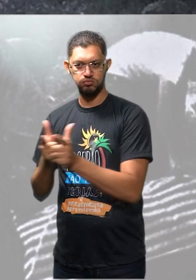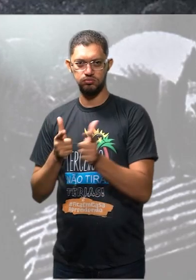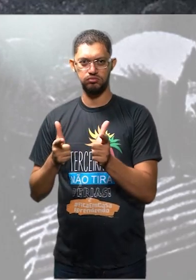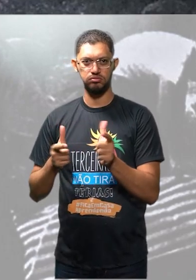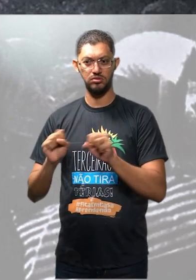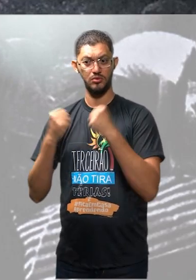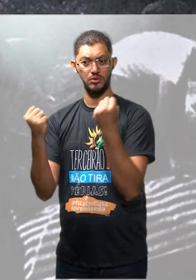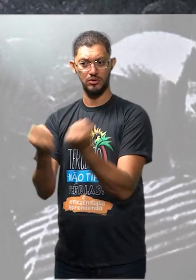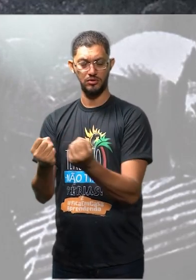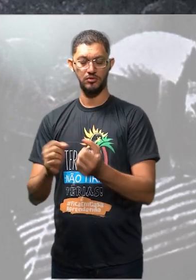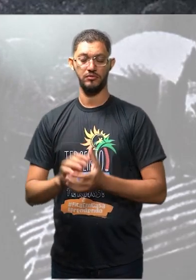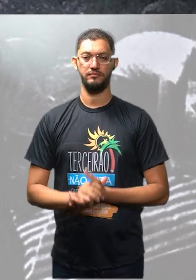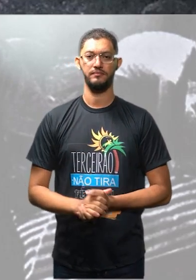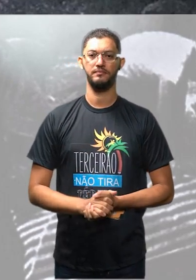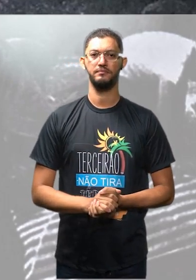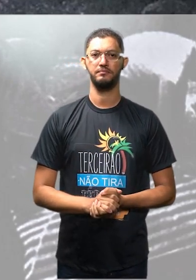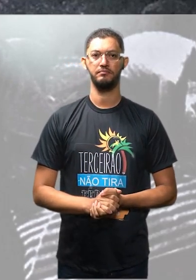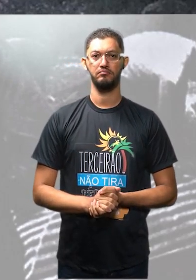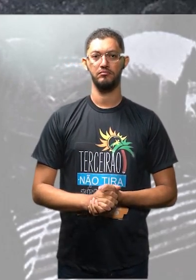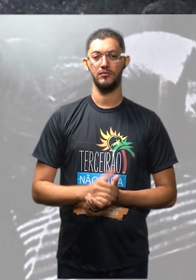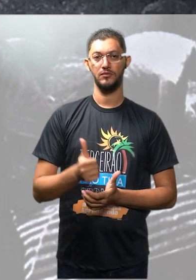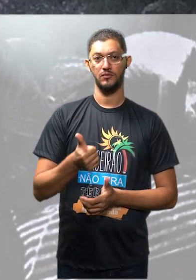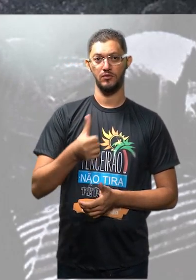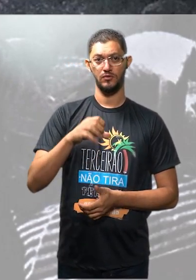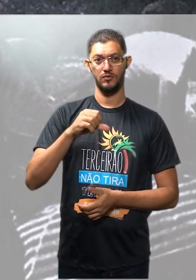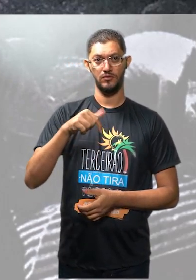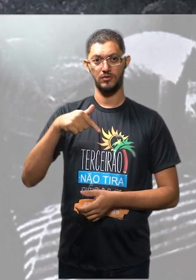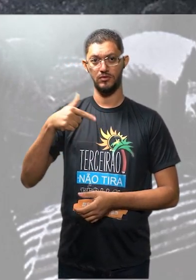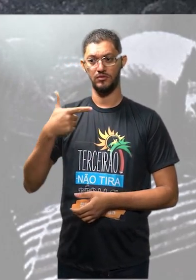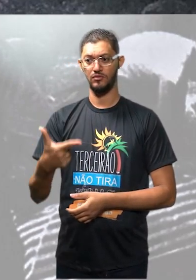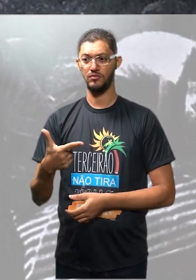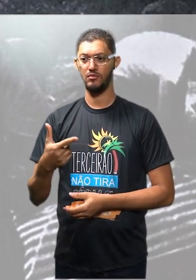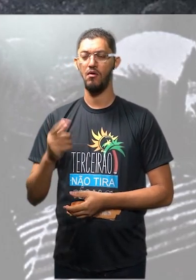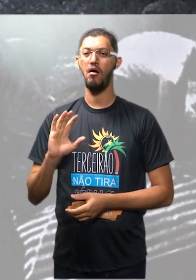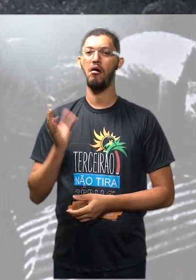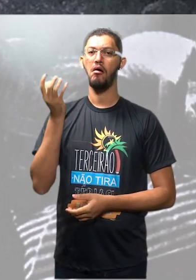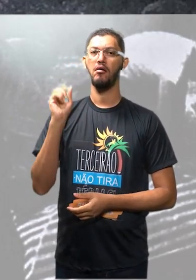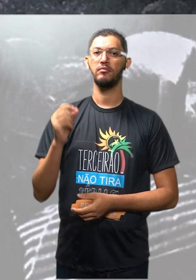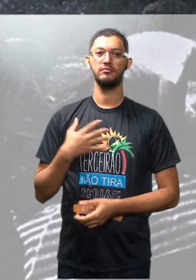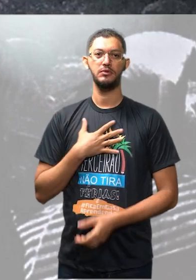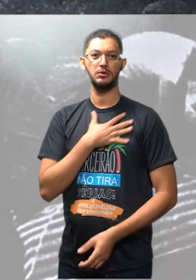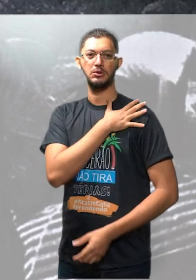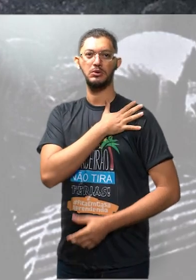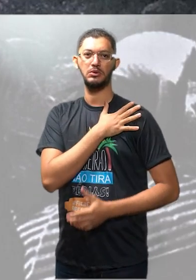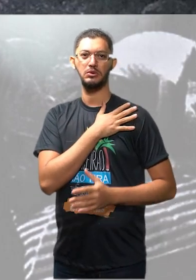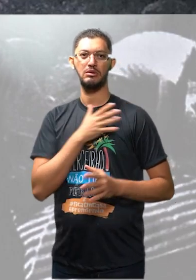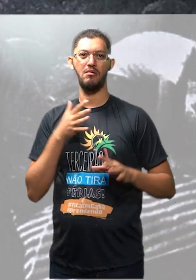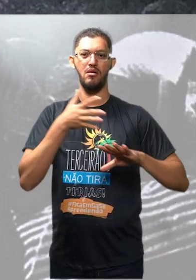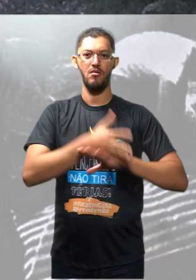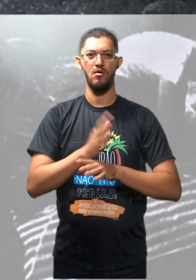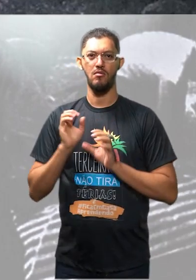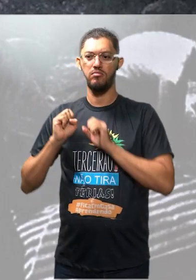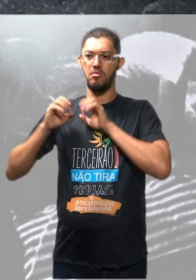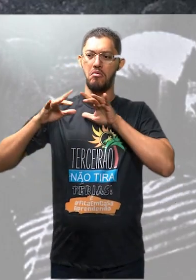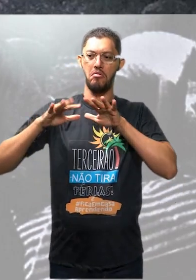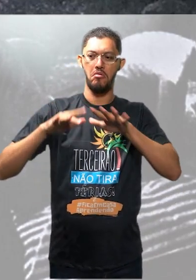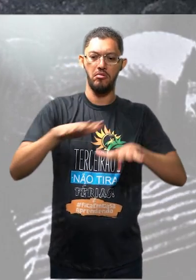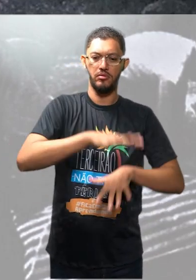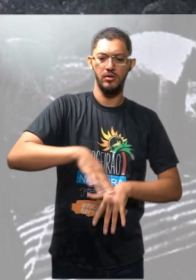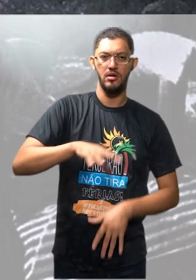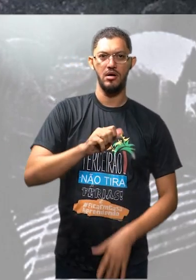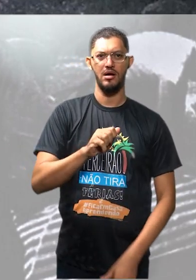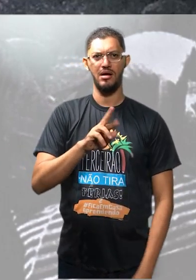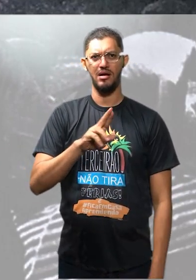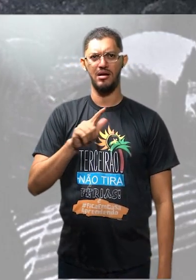Socialista. Ok? Em 72, olha o resultado. Os militares invadiram a região do Araguaia e